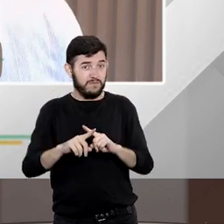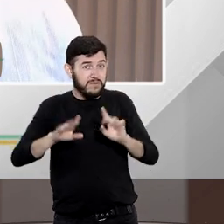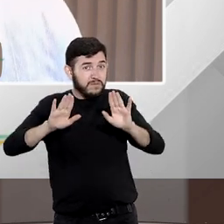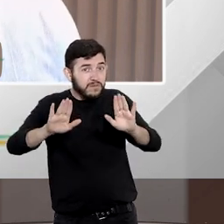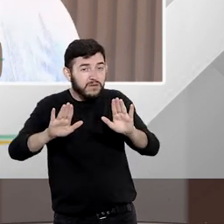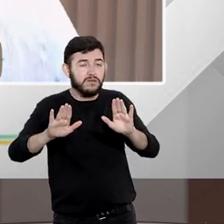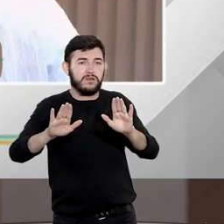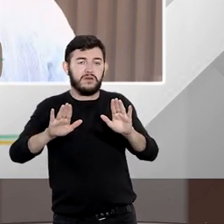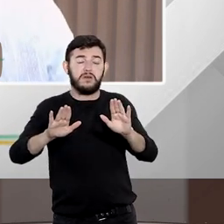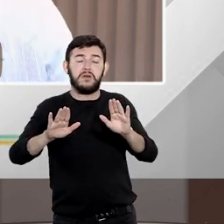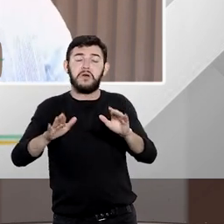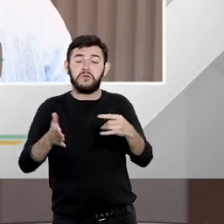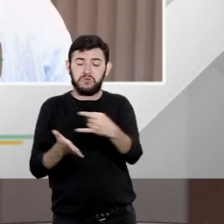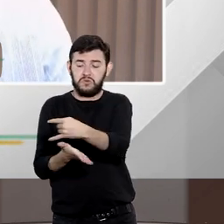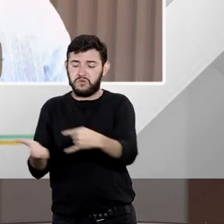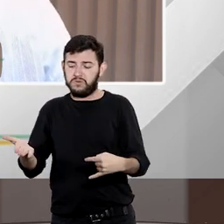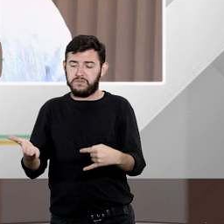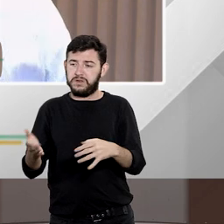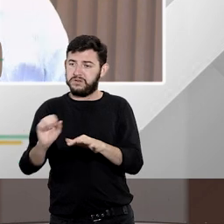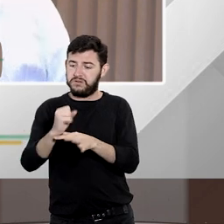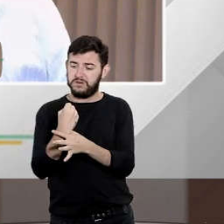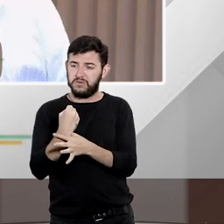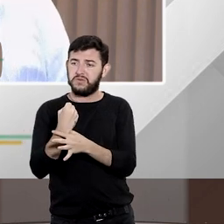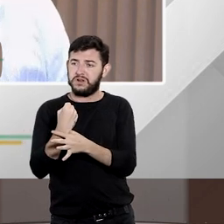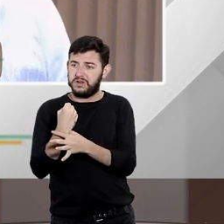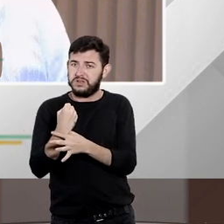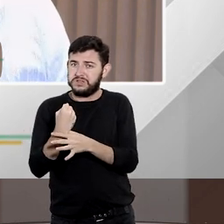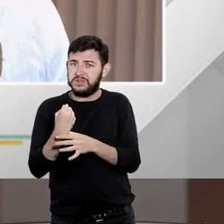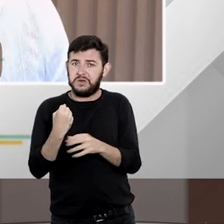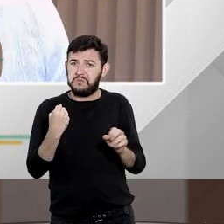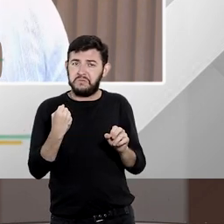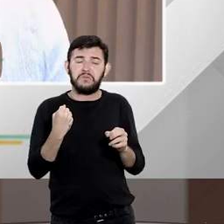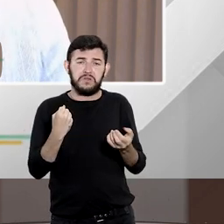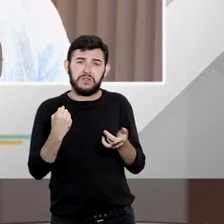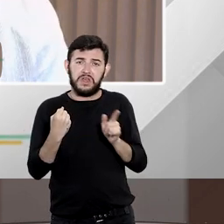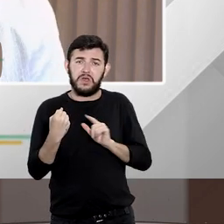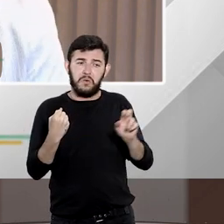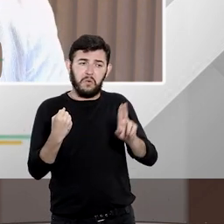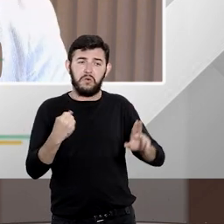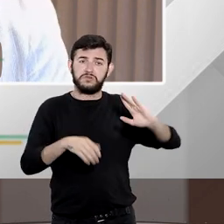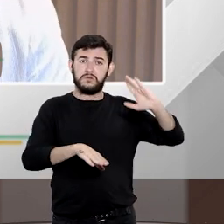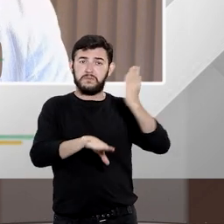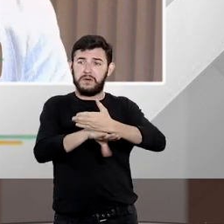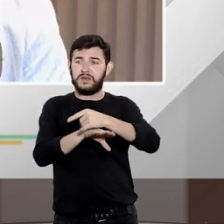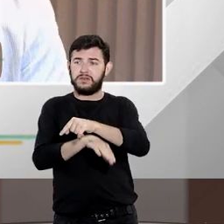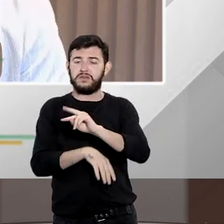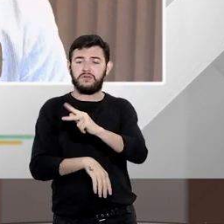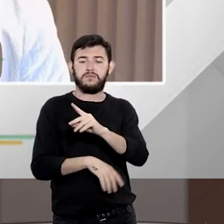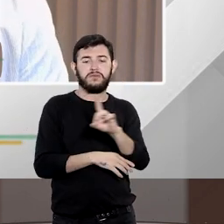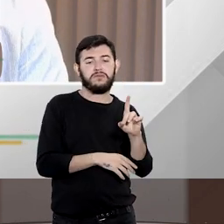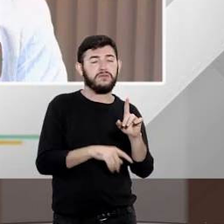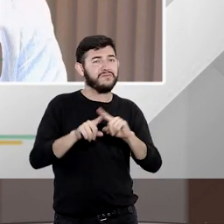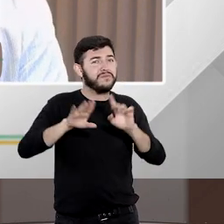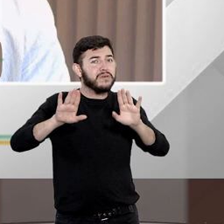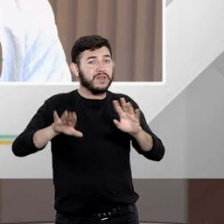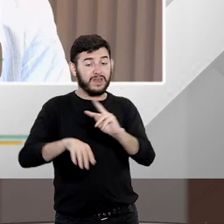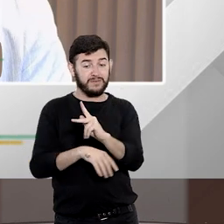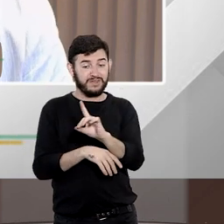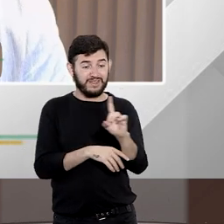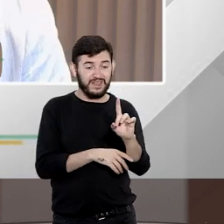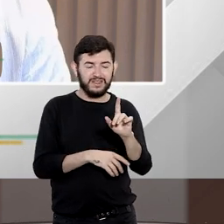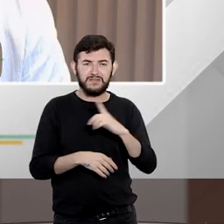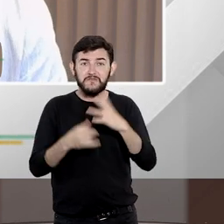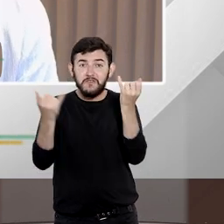segurança vai servir para mais coisas digamos assim o segundo ponto é que como o habeas data diz respeito a informações relacionadas